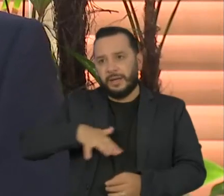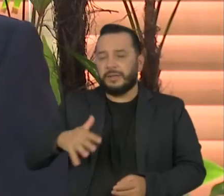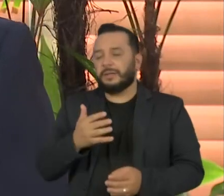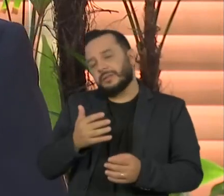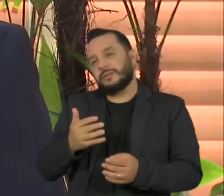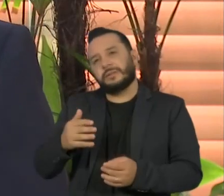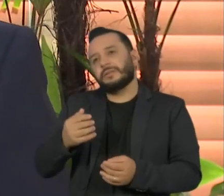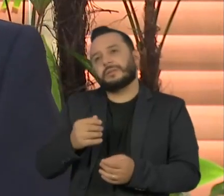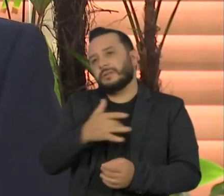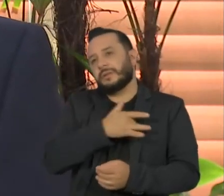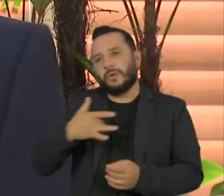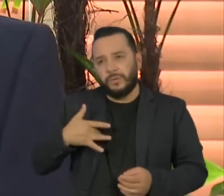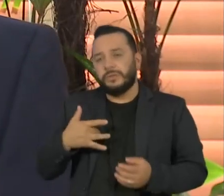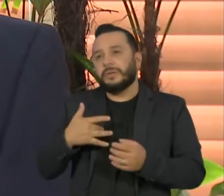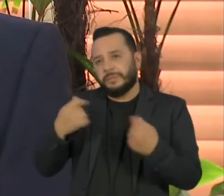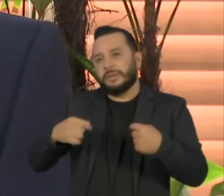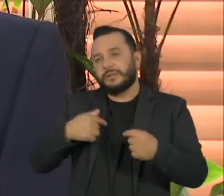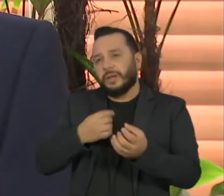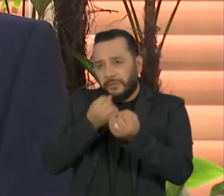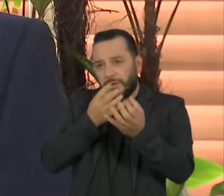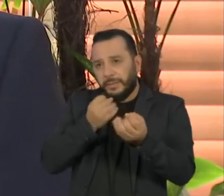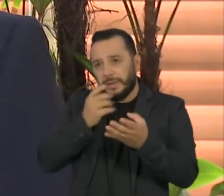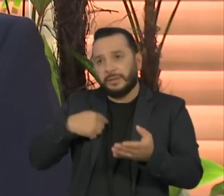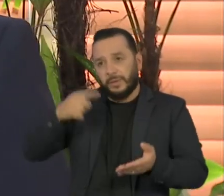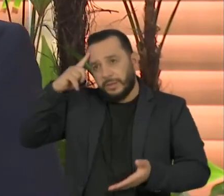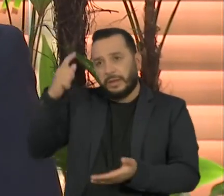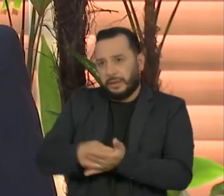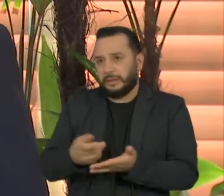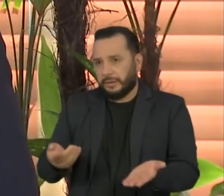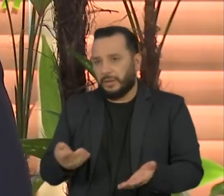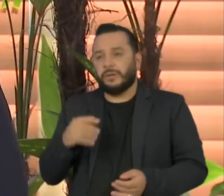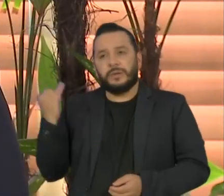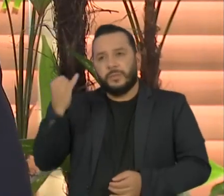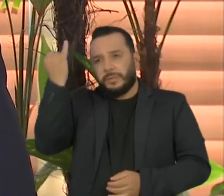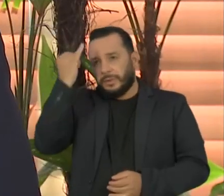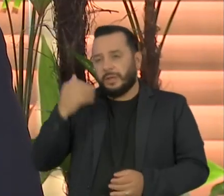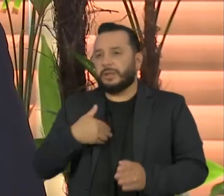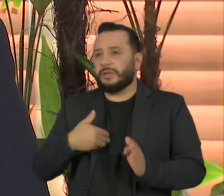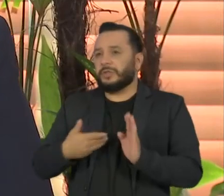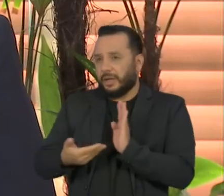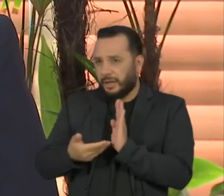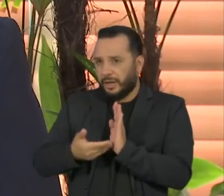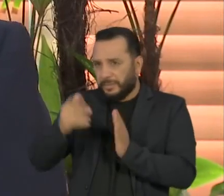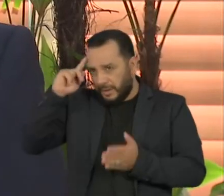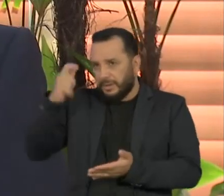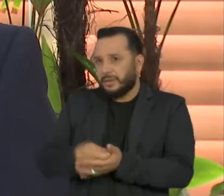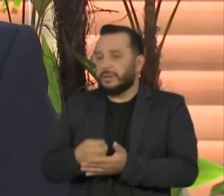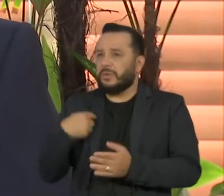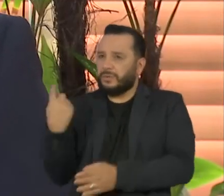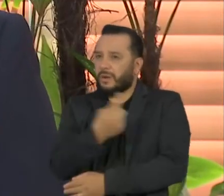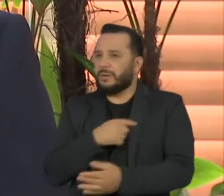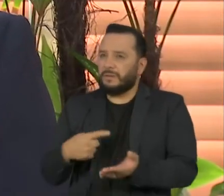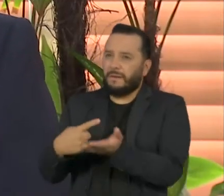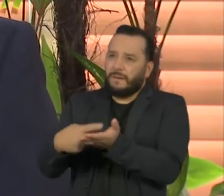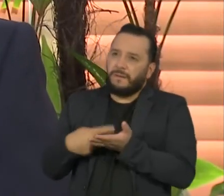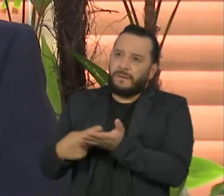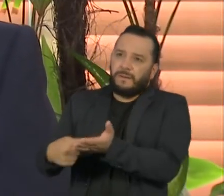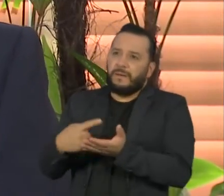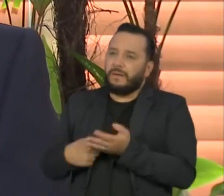tomar a sua decisão. Muitos servidores. Então, é importante que a Câmara tome a sua decisão. Nós estamos dialogando, tentando construir